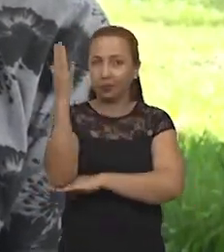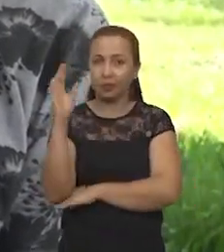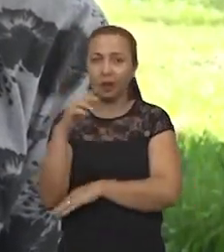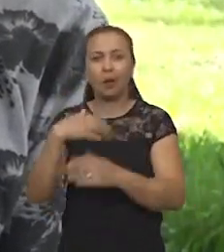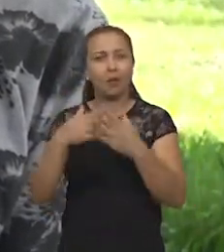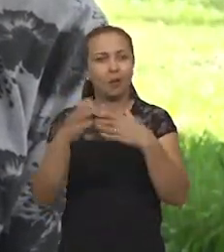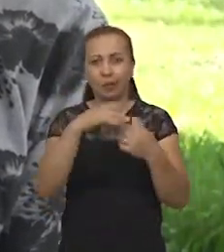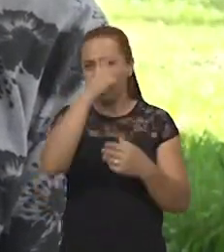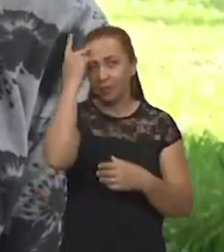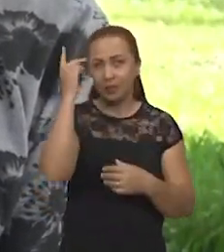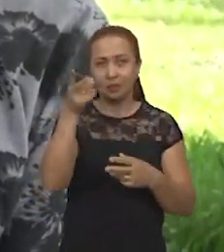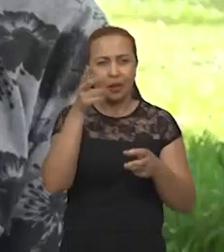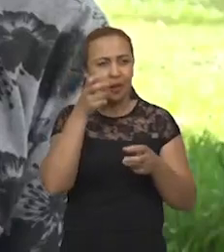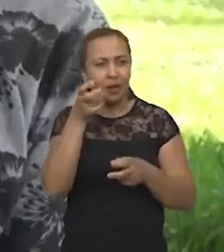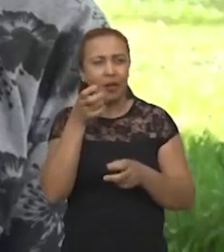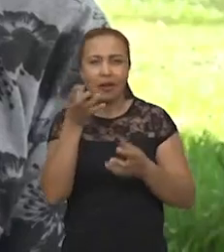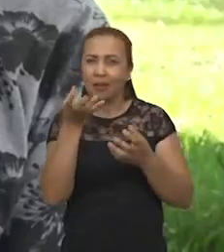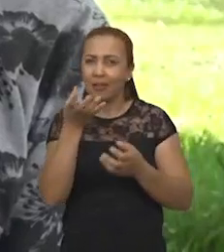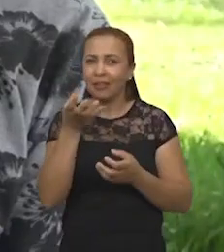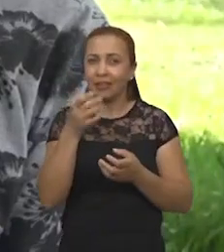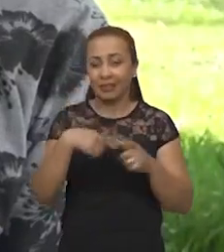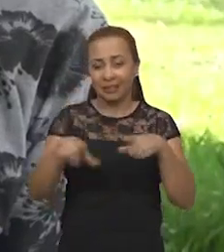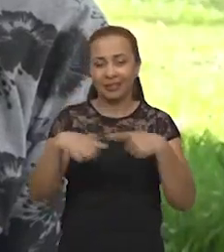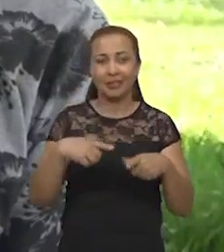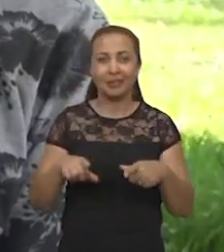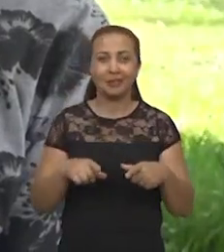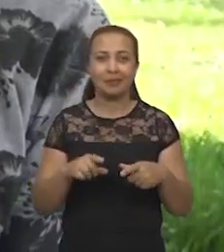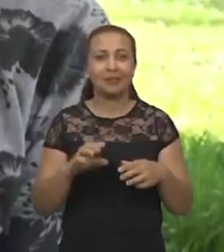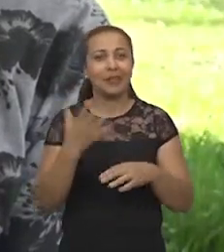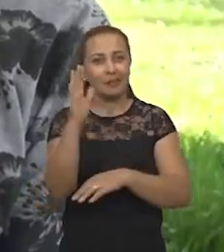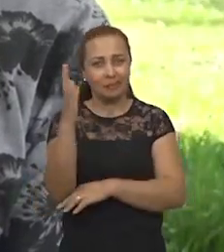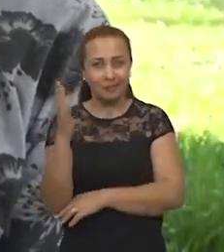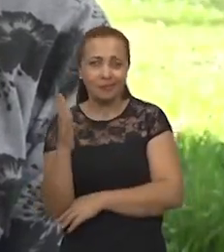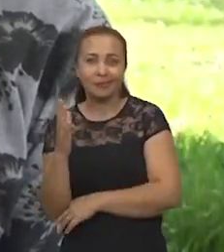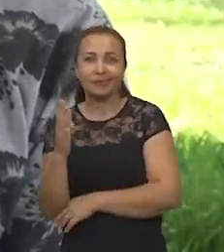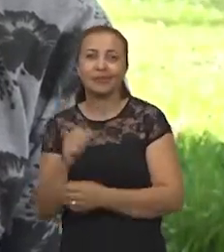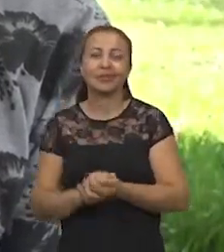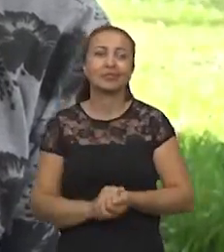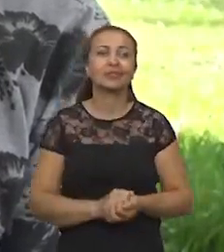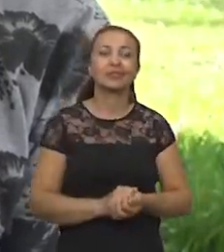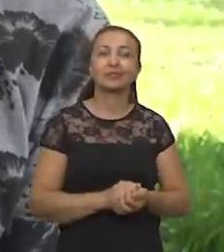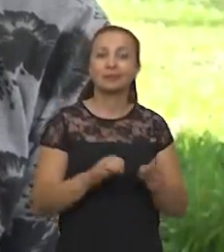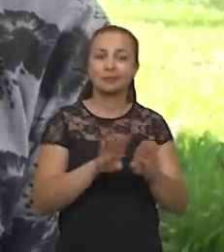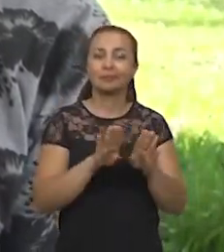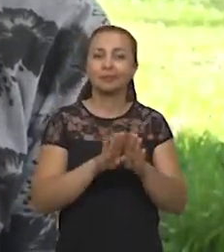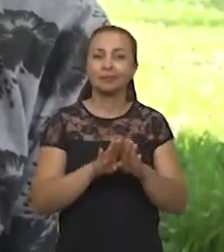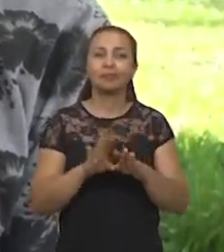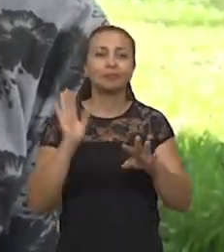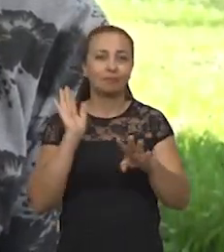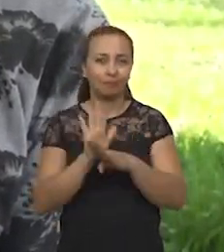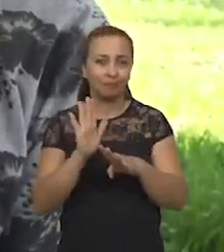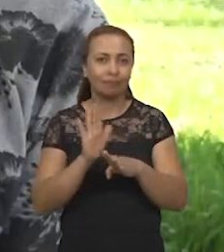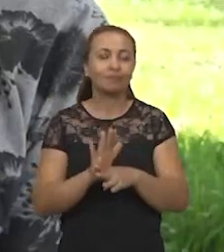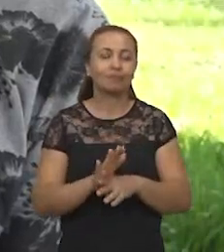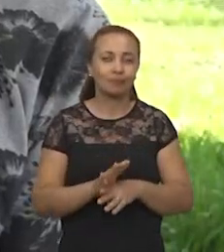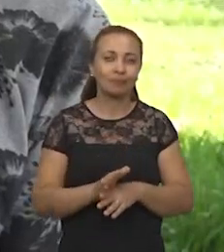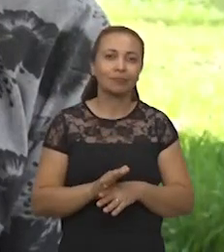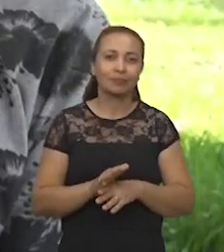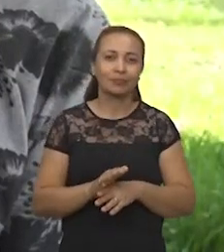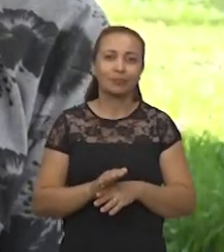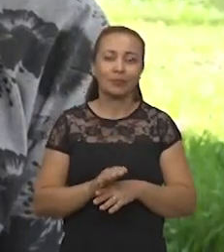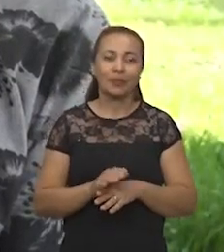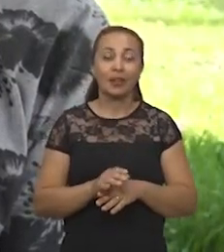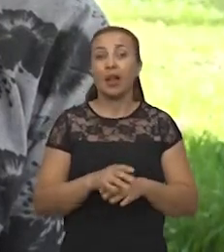pessoa que tenha interesse em trabalhar com flora, com plantas, ele fatalmente vai precisar